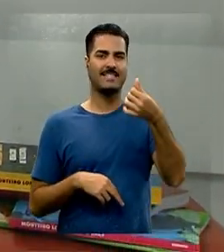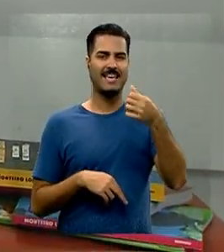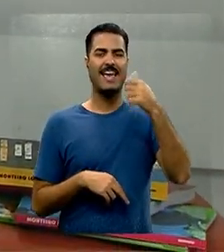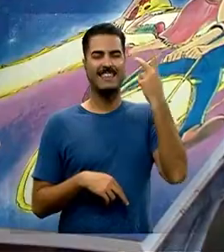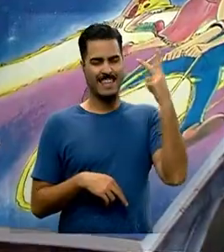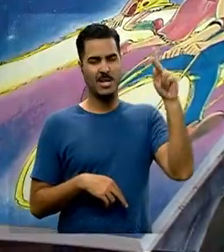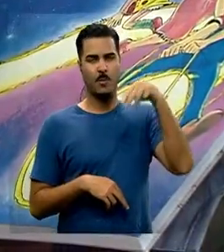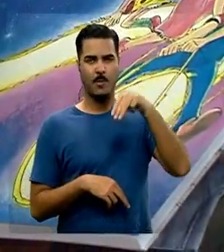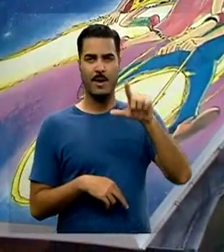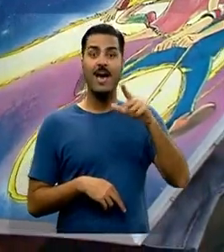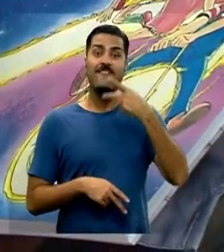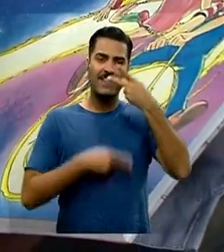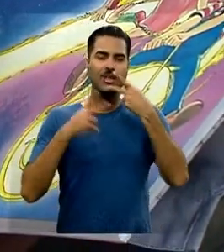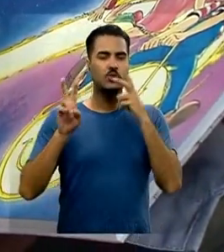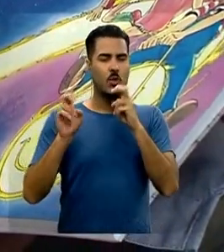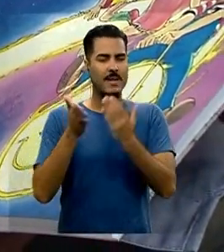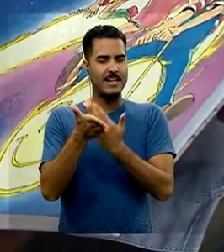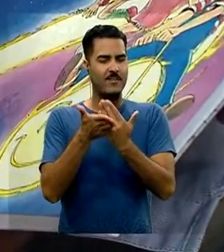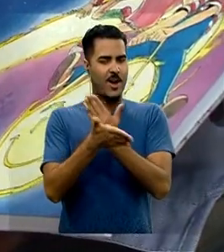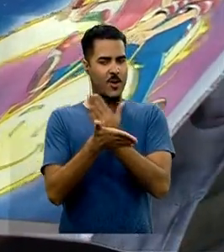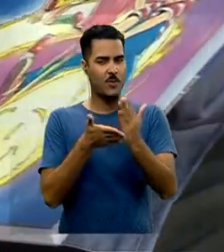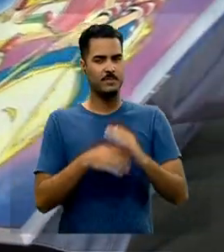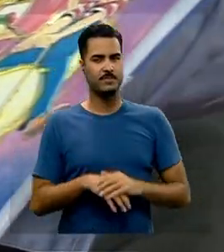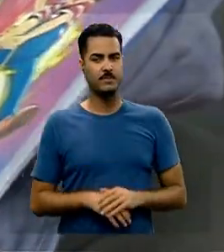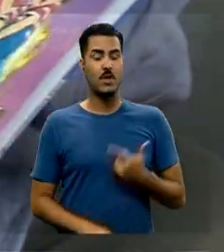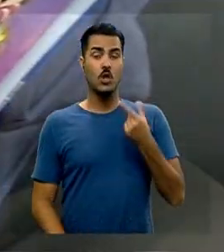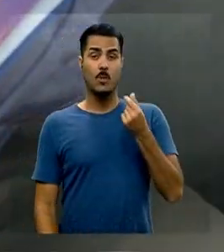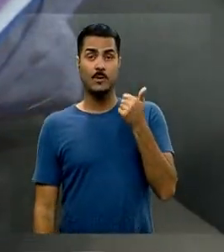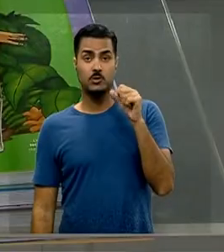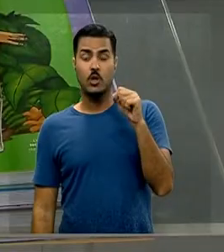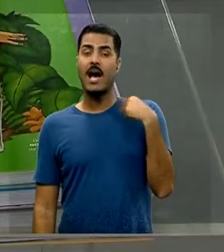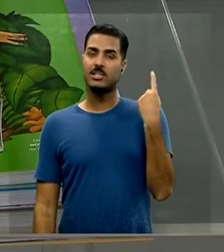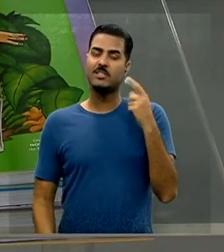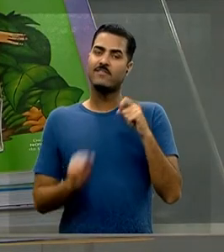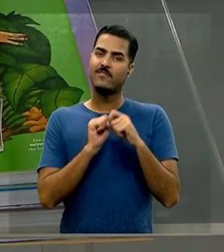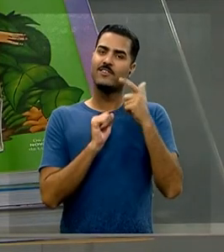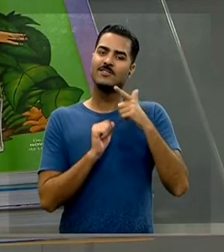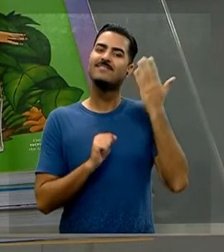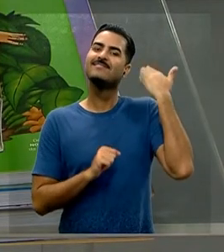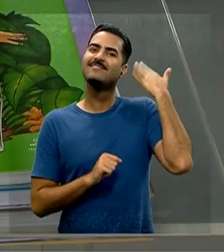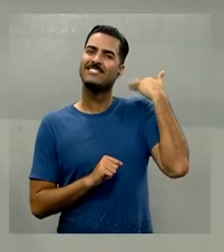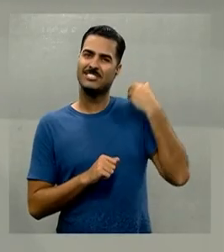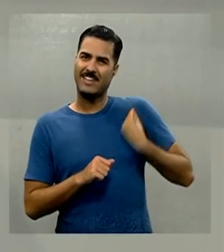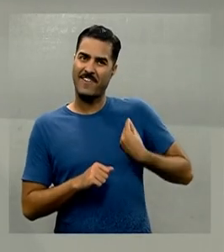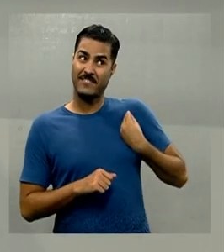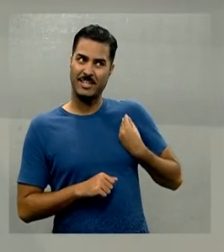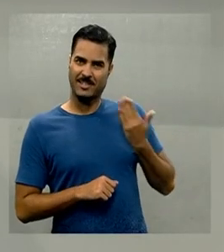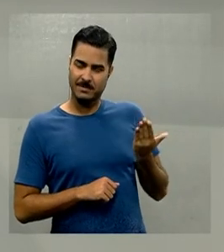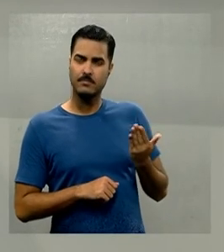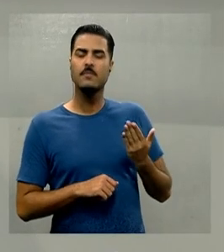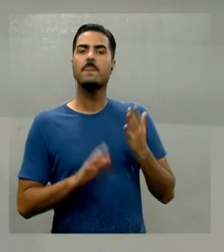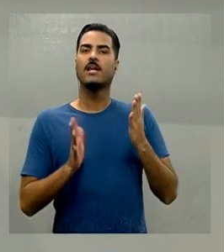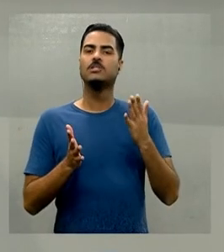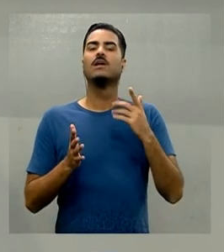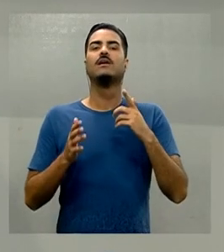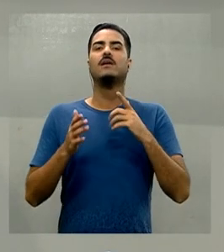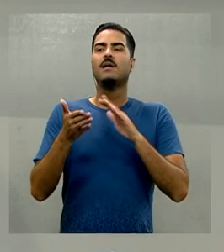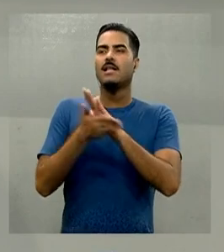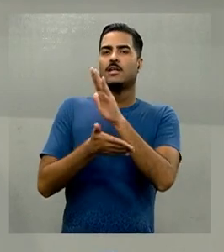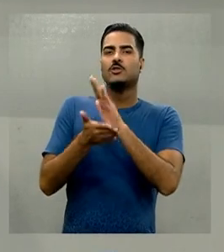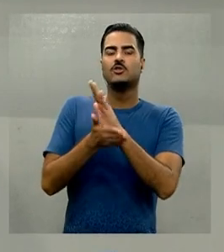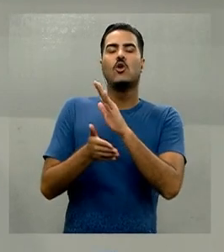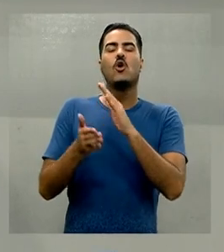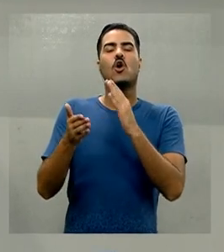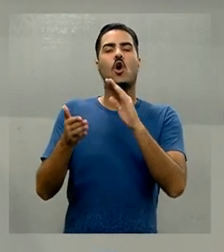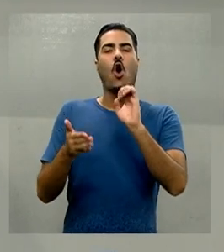lançadas. Em 2018, voltamos a fazer o que Lobato fez nas décadas dele. Nós lançamos toda a obra que a gente chama de vintage.